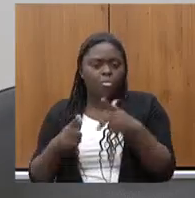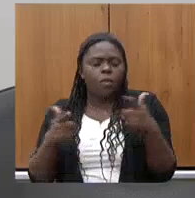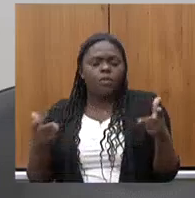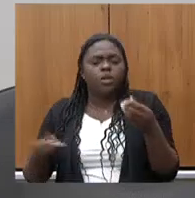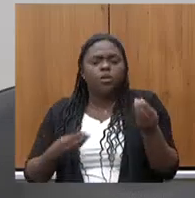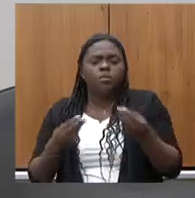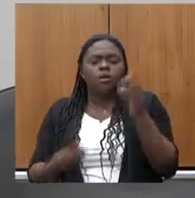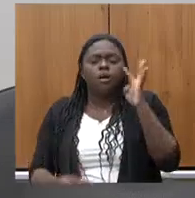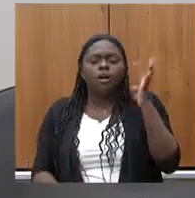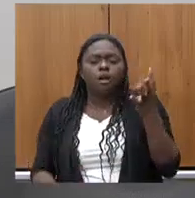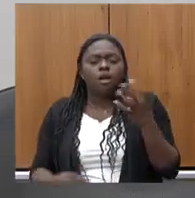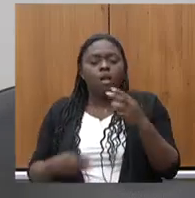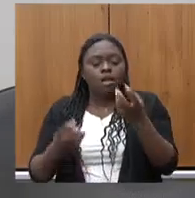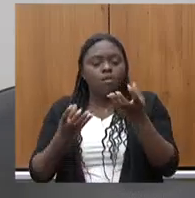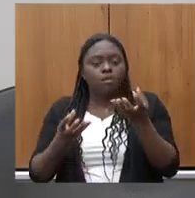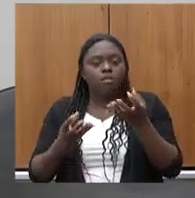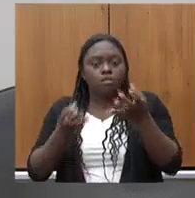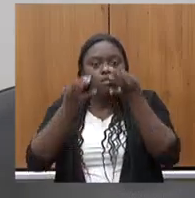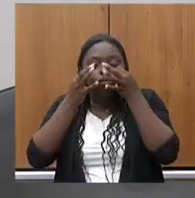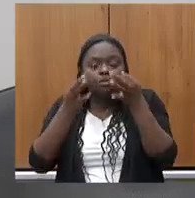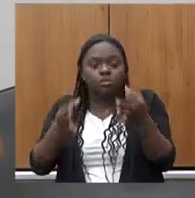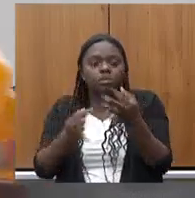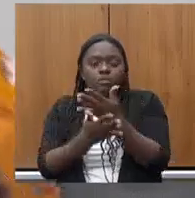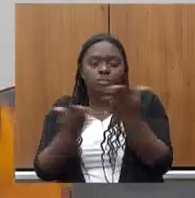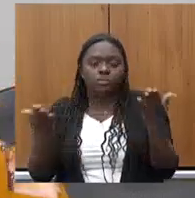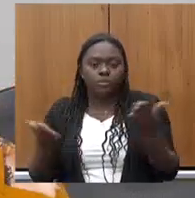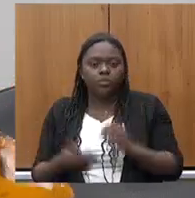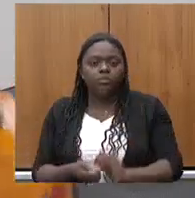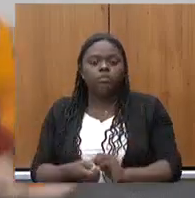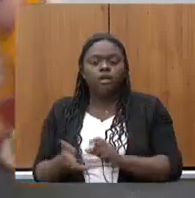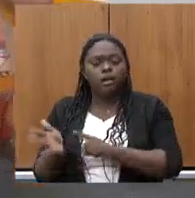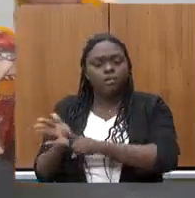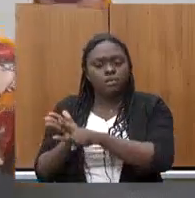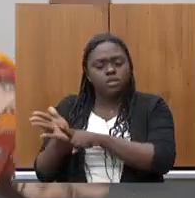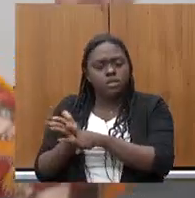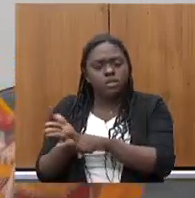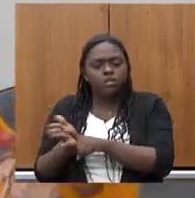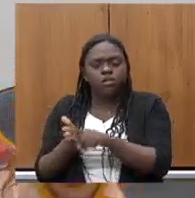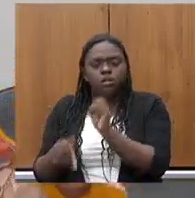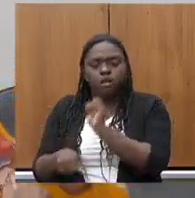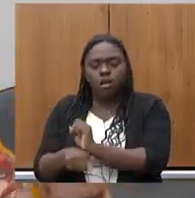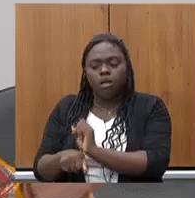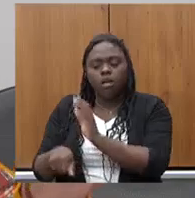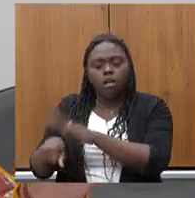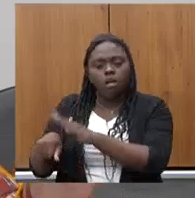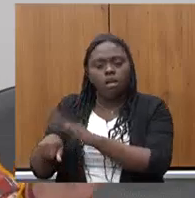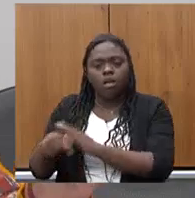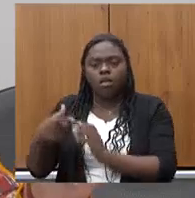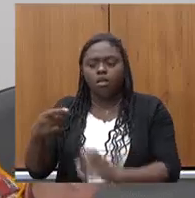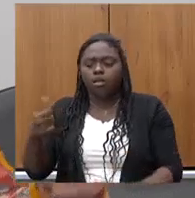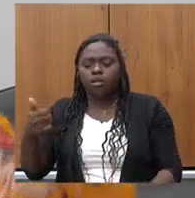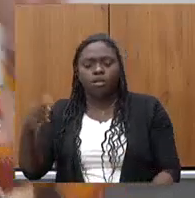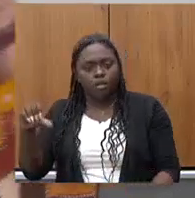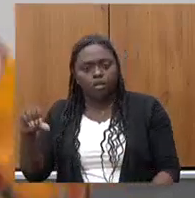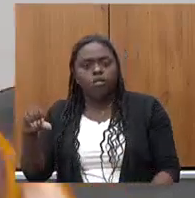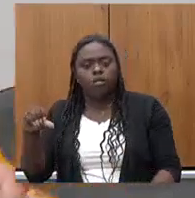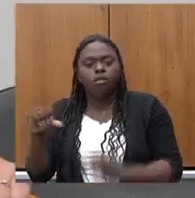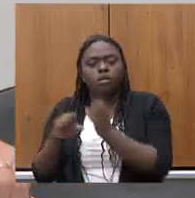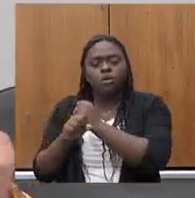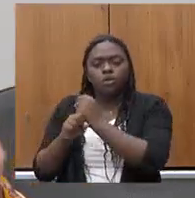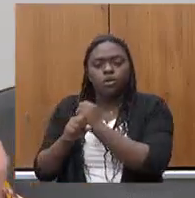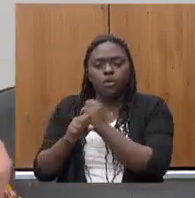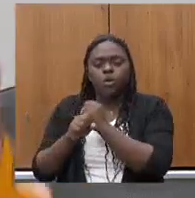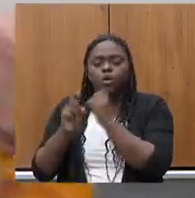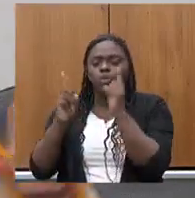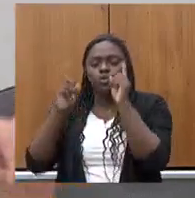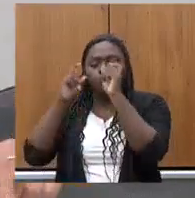que eu queria chamar a atenção de todos nós aquela pesquisa que deixou de ser feita em 2019 que foi um ano de muitas